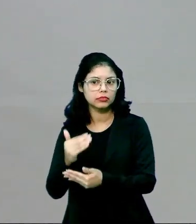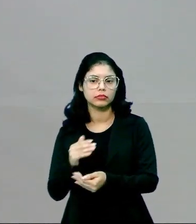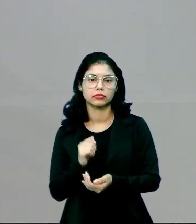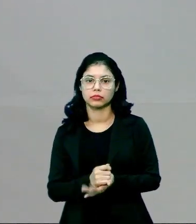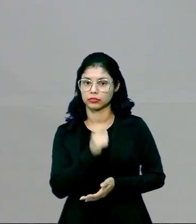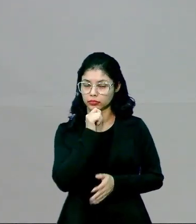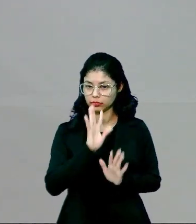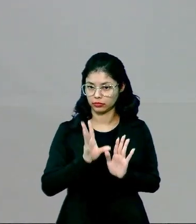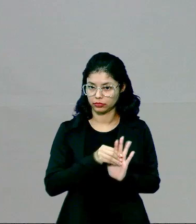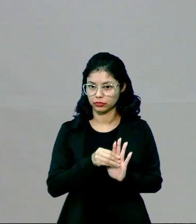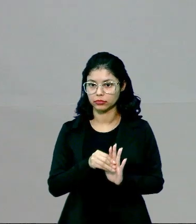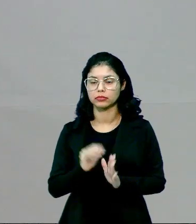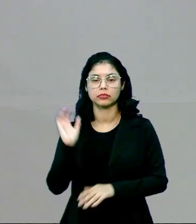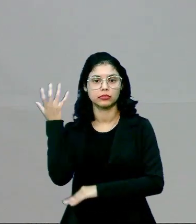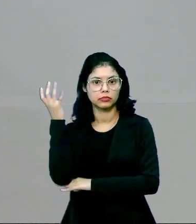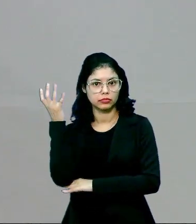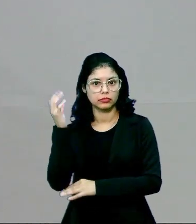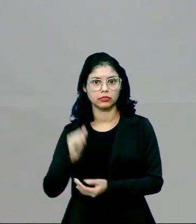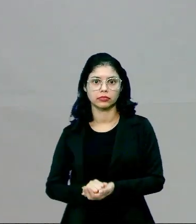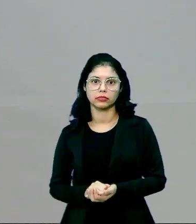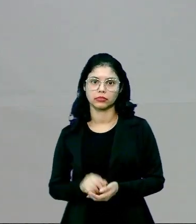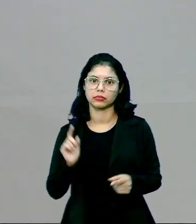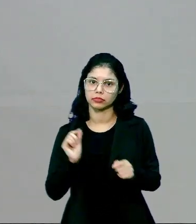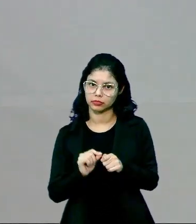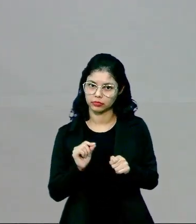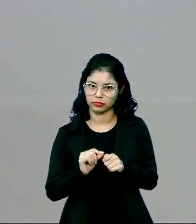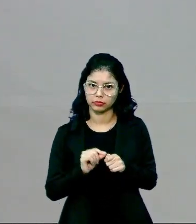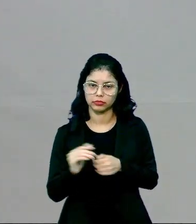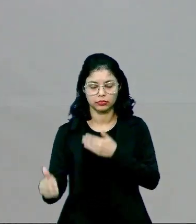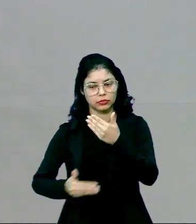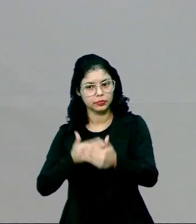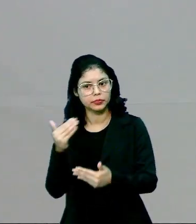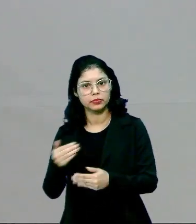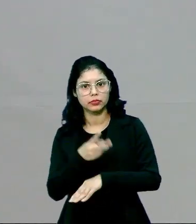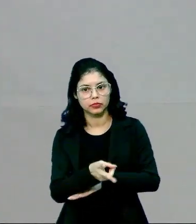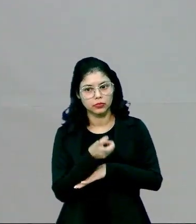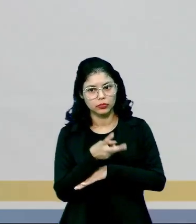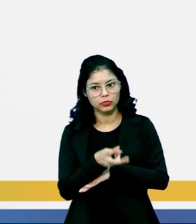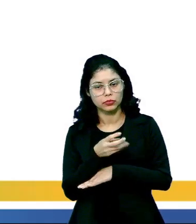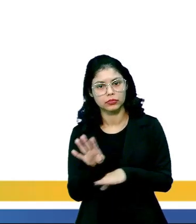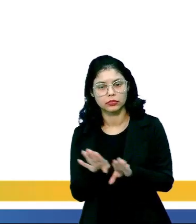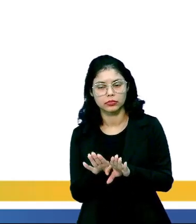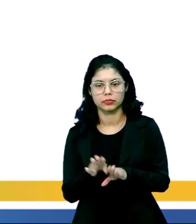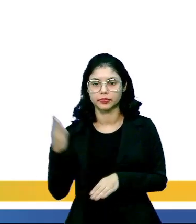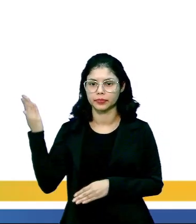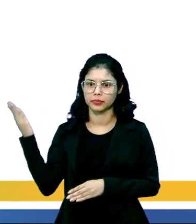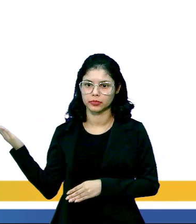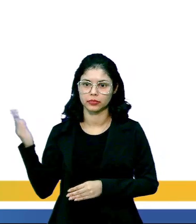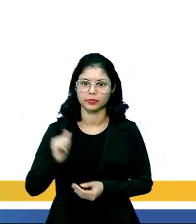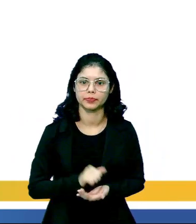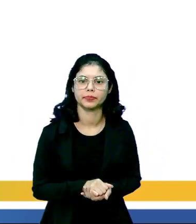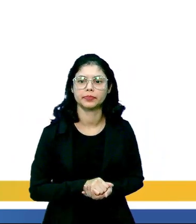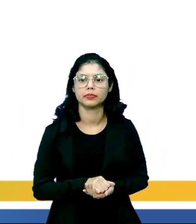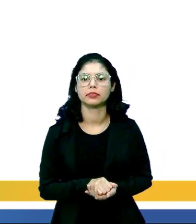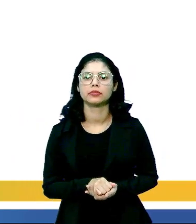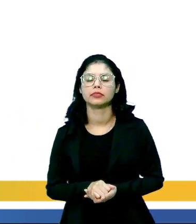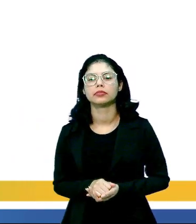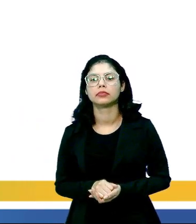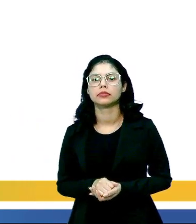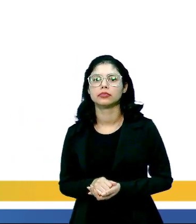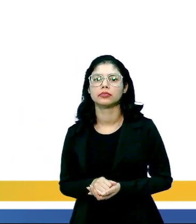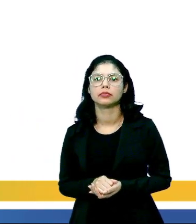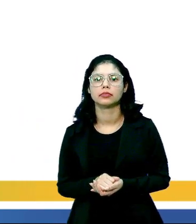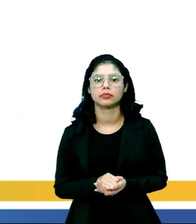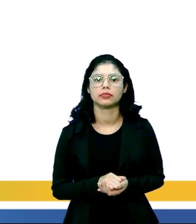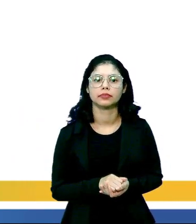Além de ela fixar a planta no solo, é claro, ela faz o processo de absorção também. Olha só por onde começa. Temos